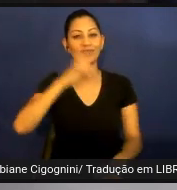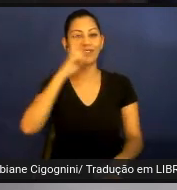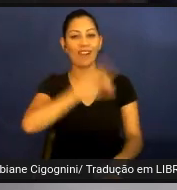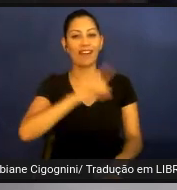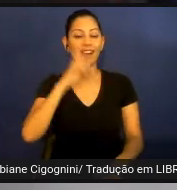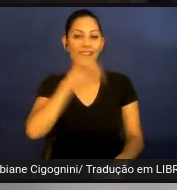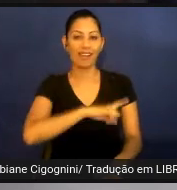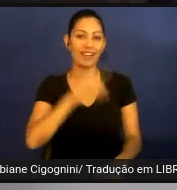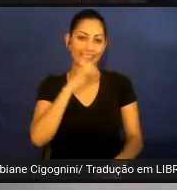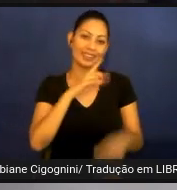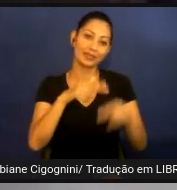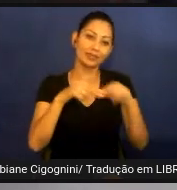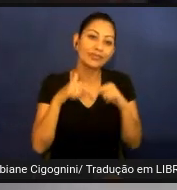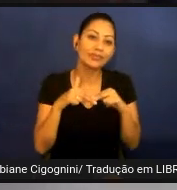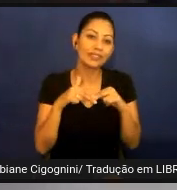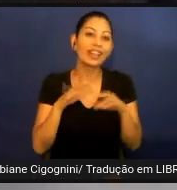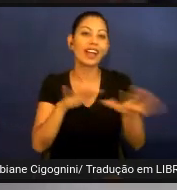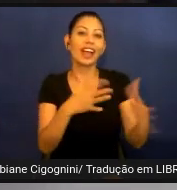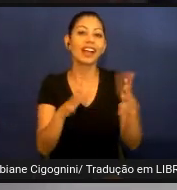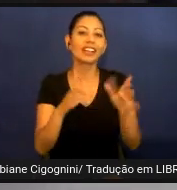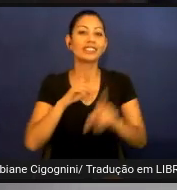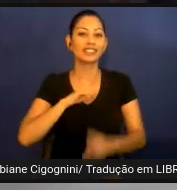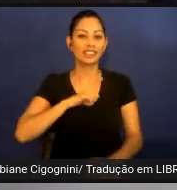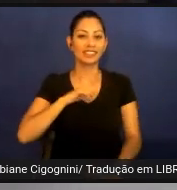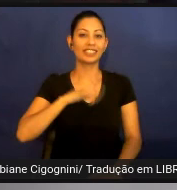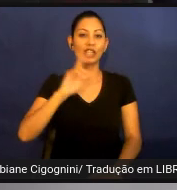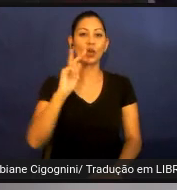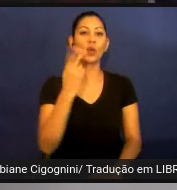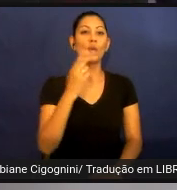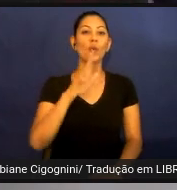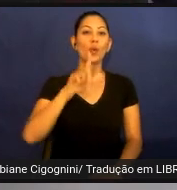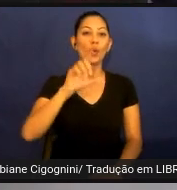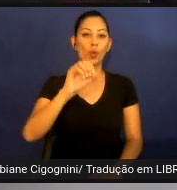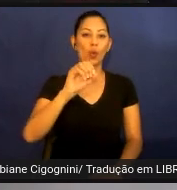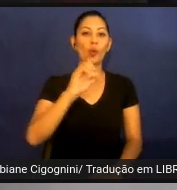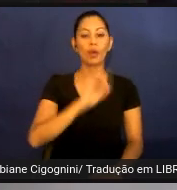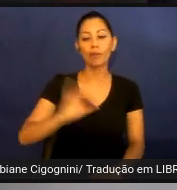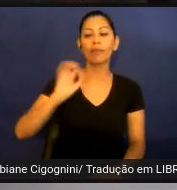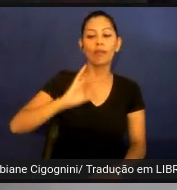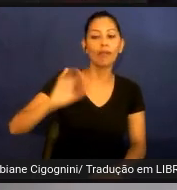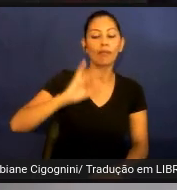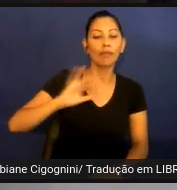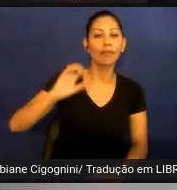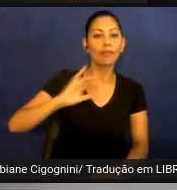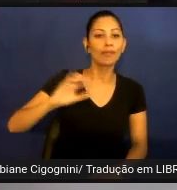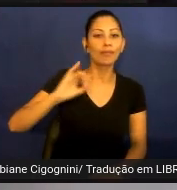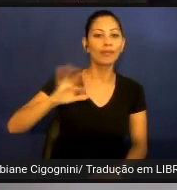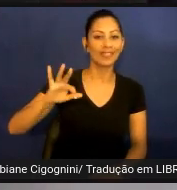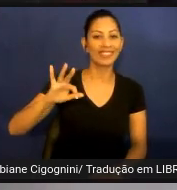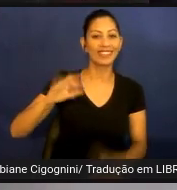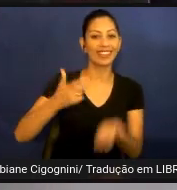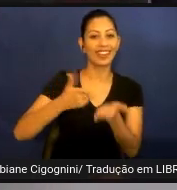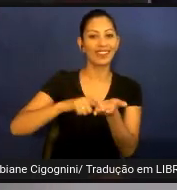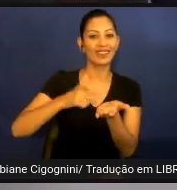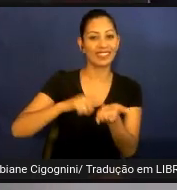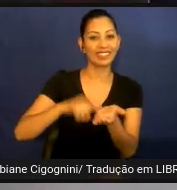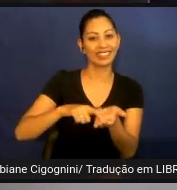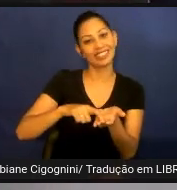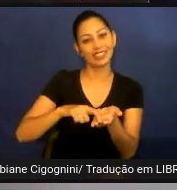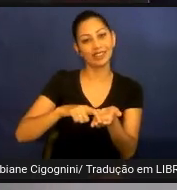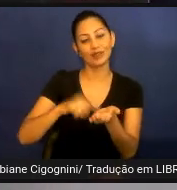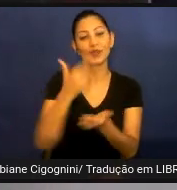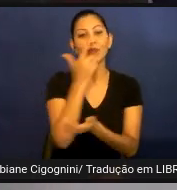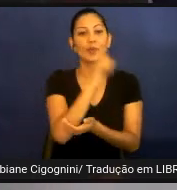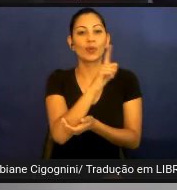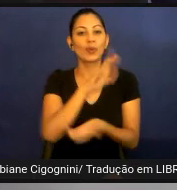muitas vezes levava o personagem Hugo a realizar a tradução em datilologia ao invés de traduzir para o sinal